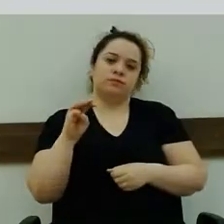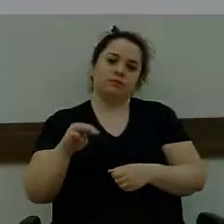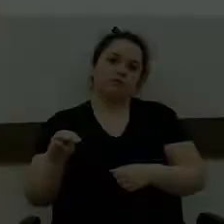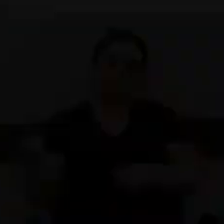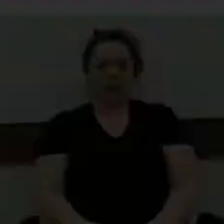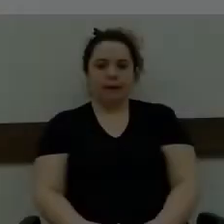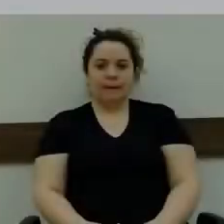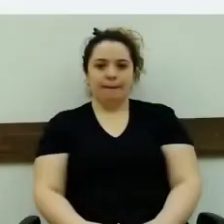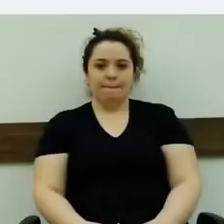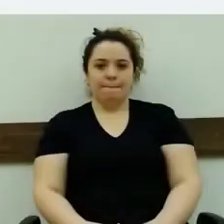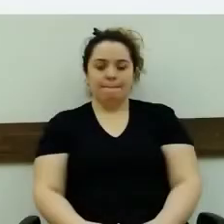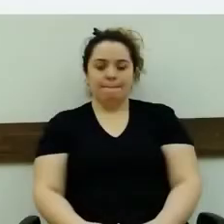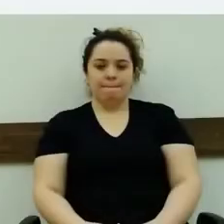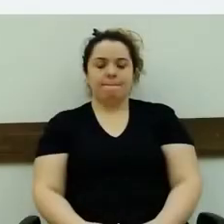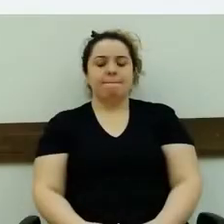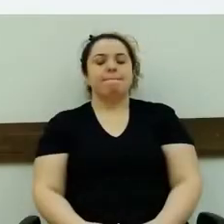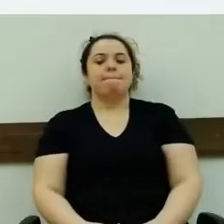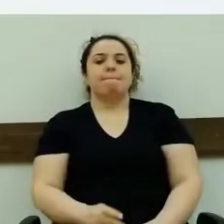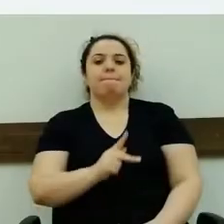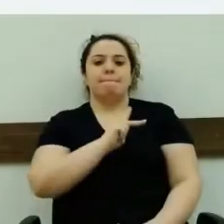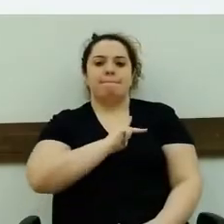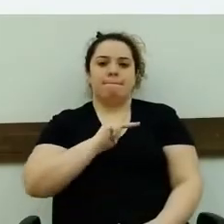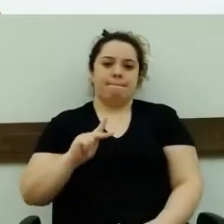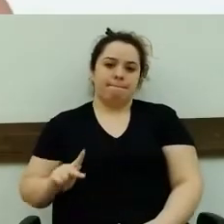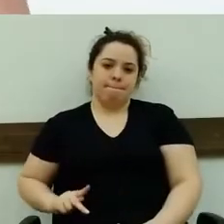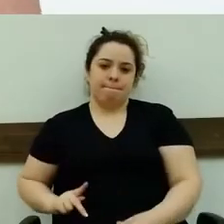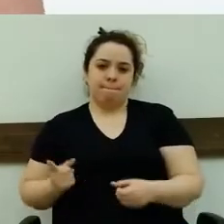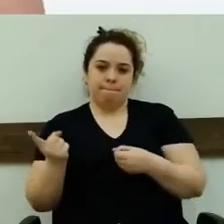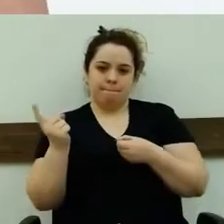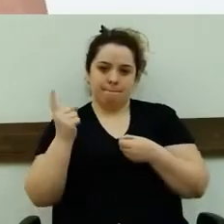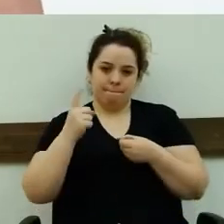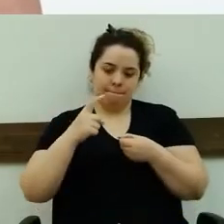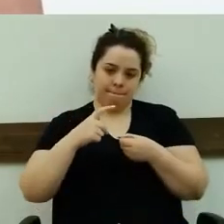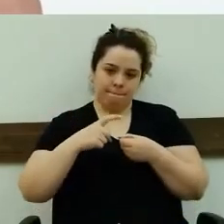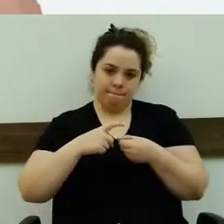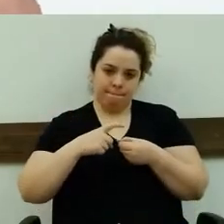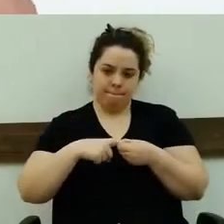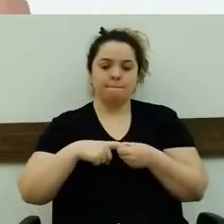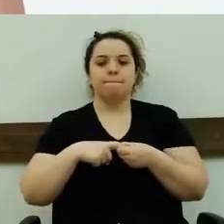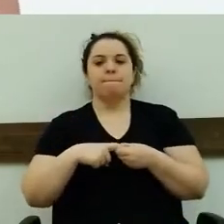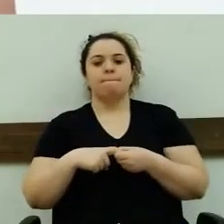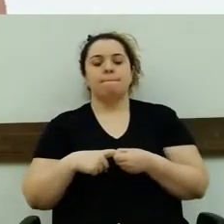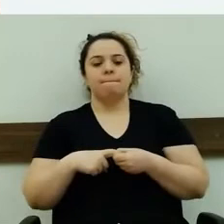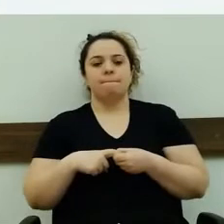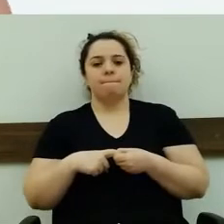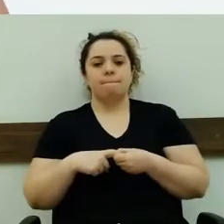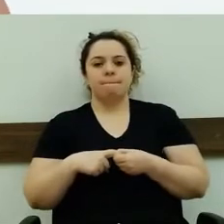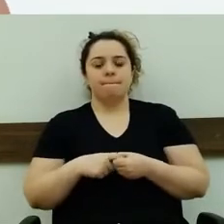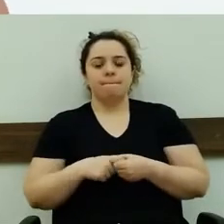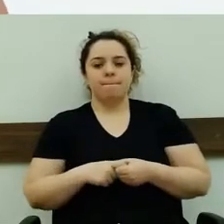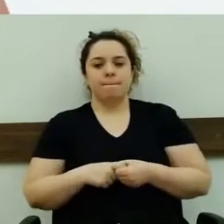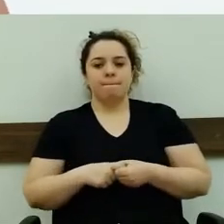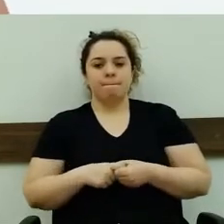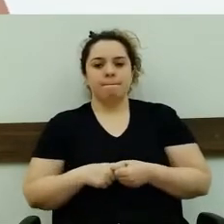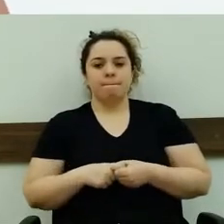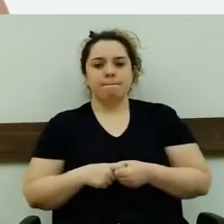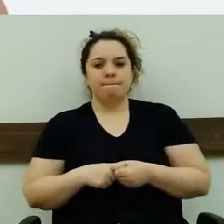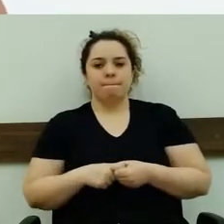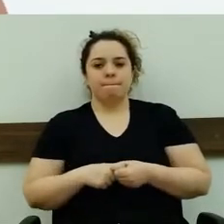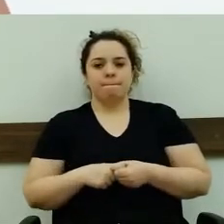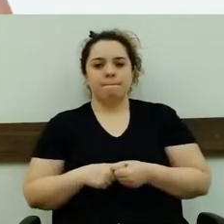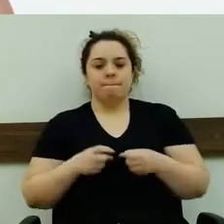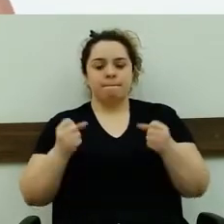nos cinco minutos. Senhora Presidente, volto a essa tribuna, nas explicações finais, a